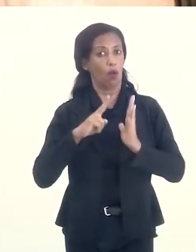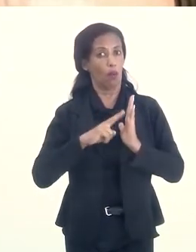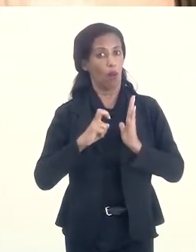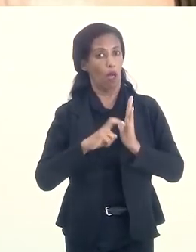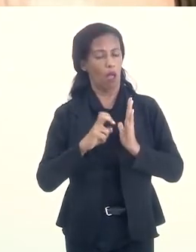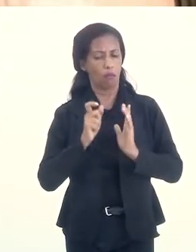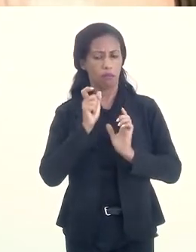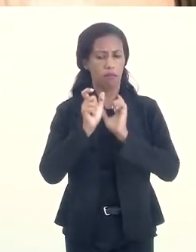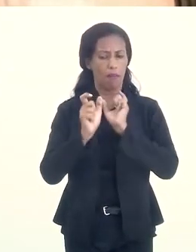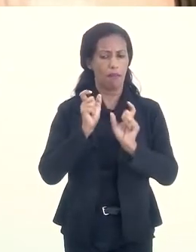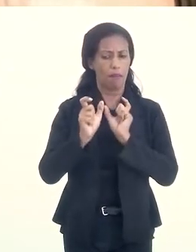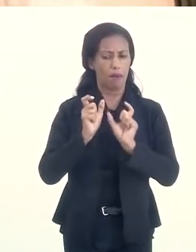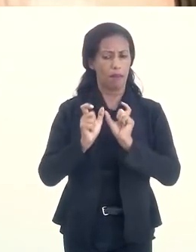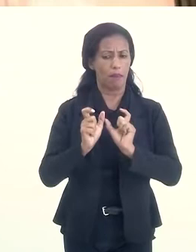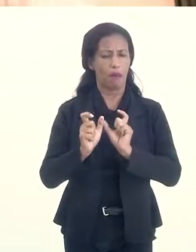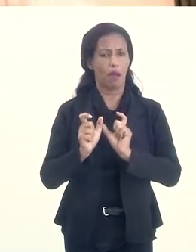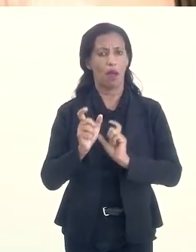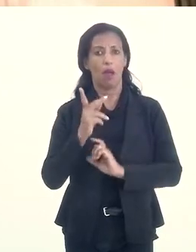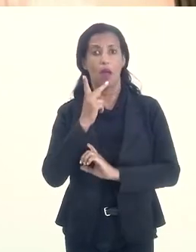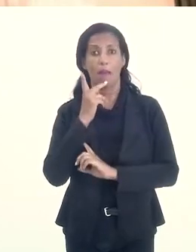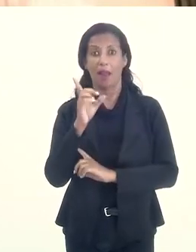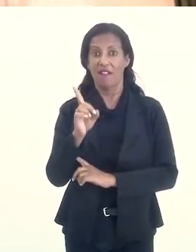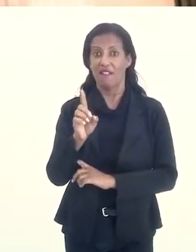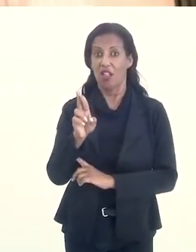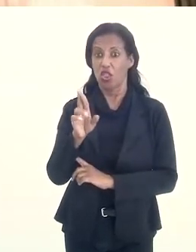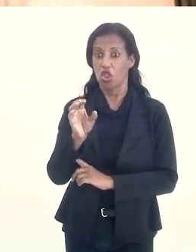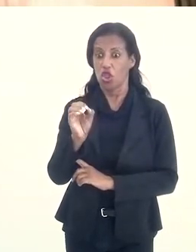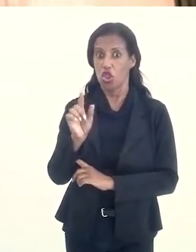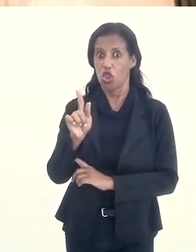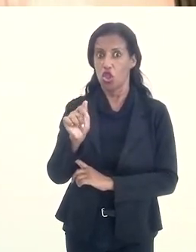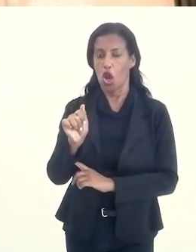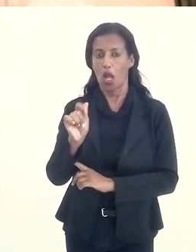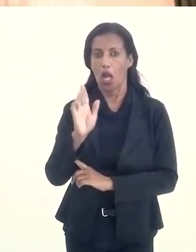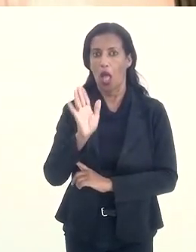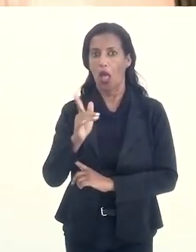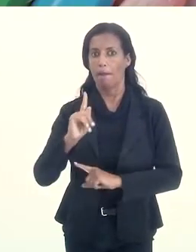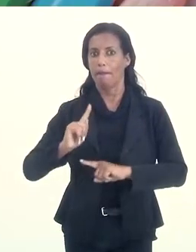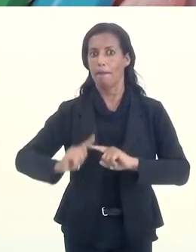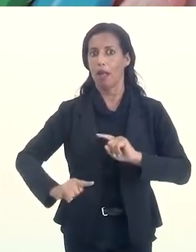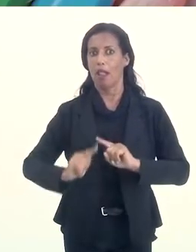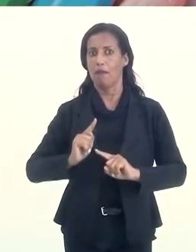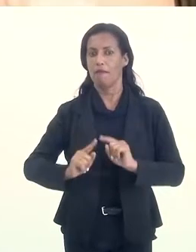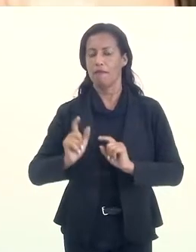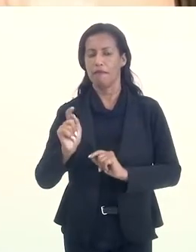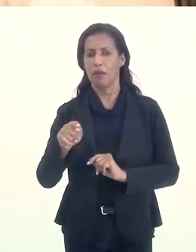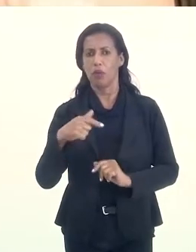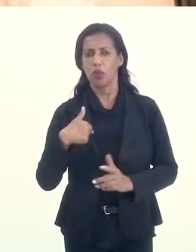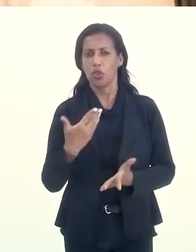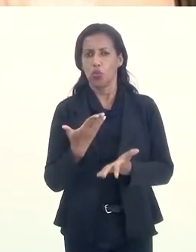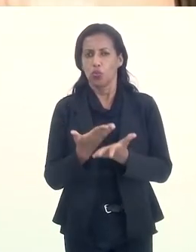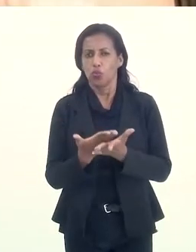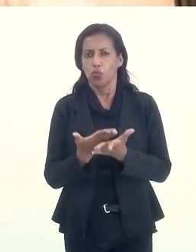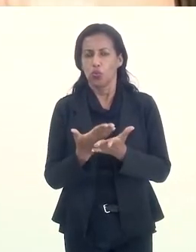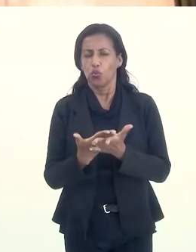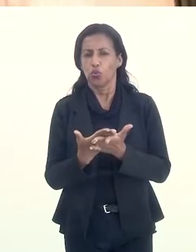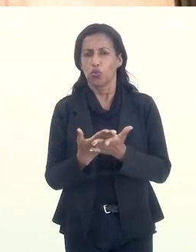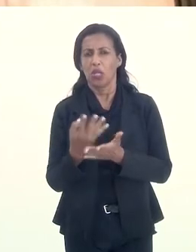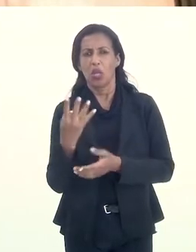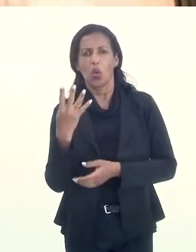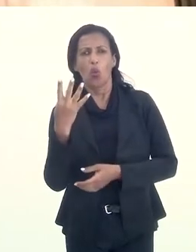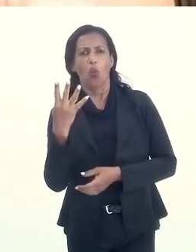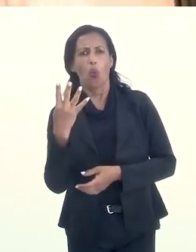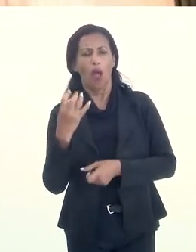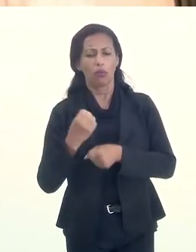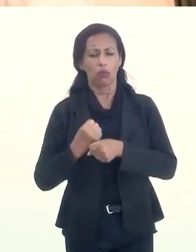vocabulário, para quem a palavra droga já era palavrão. E eu estudei com ela nos quatro